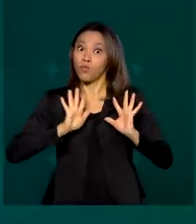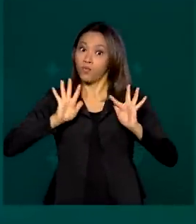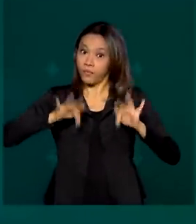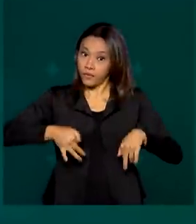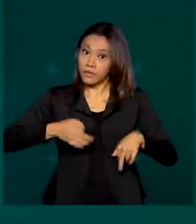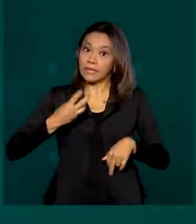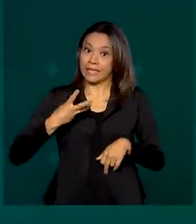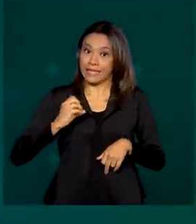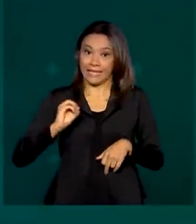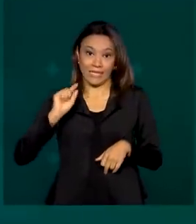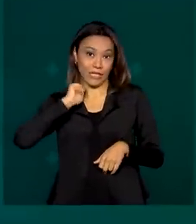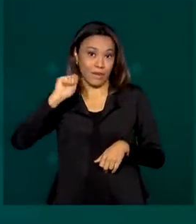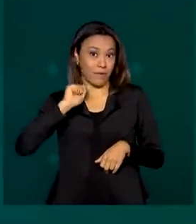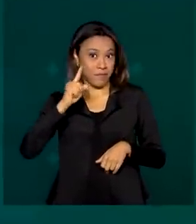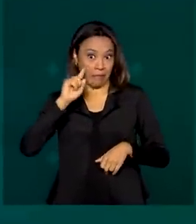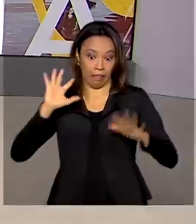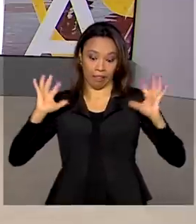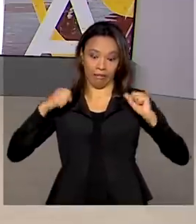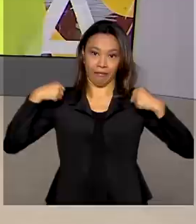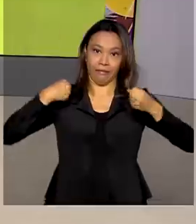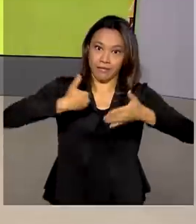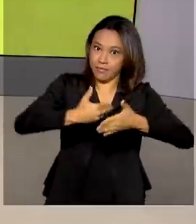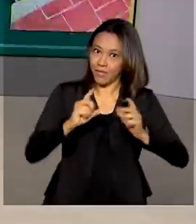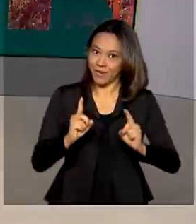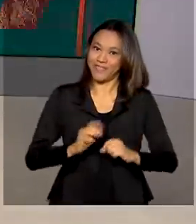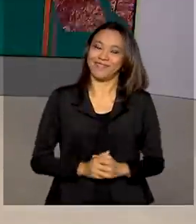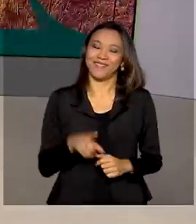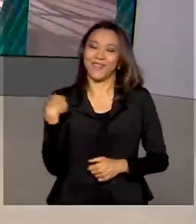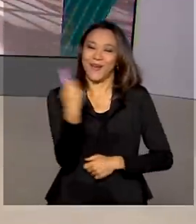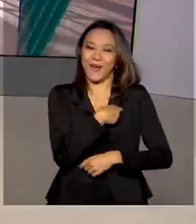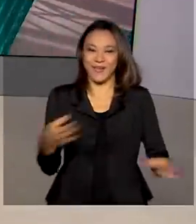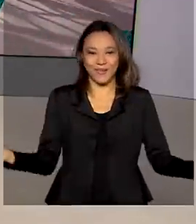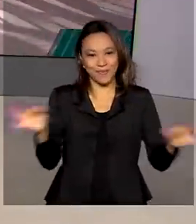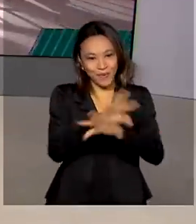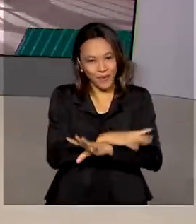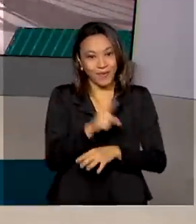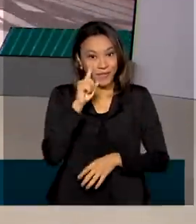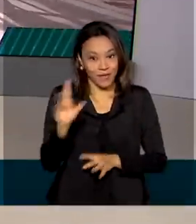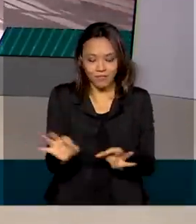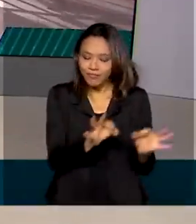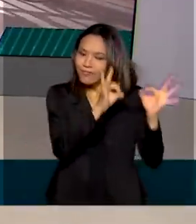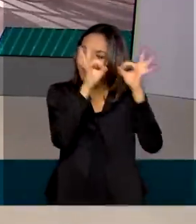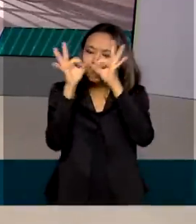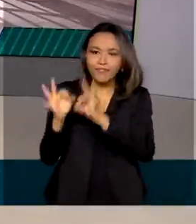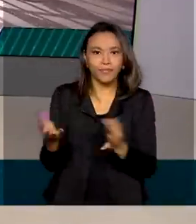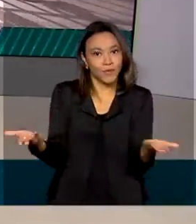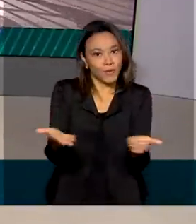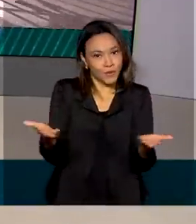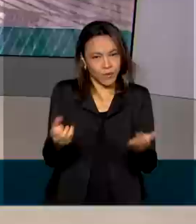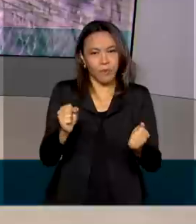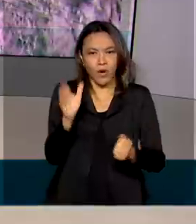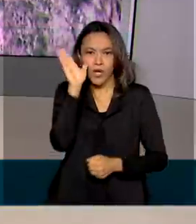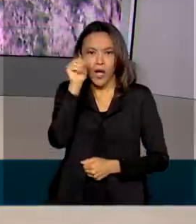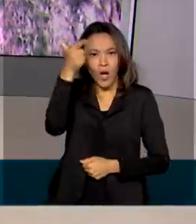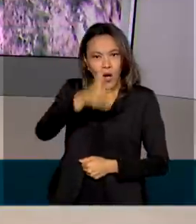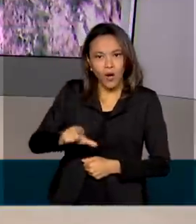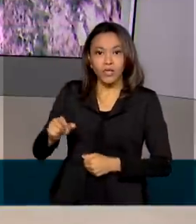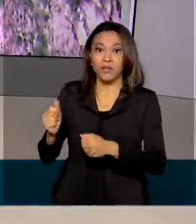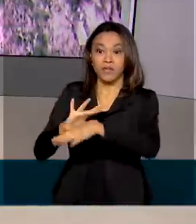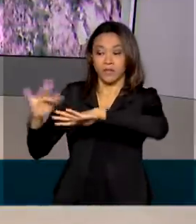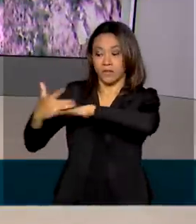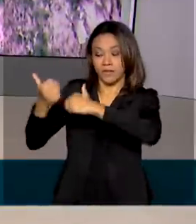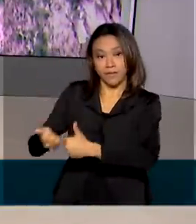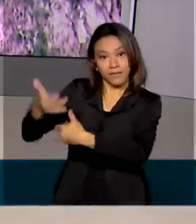em 30 de abril, mas não deixe para cima da hora, viu? O Brasil em Dia termina aqui. As reportagens de hoje você confere em nossas redes